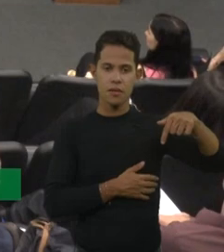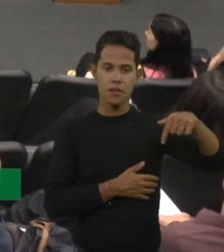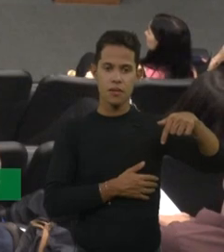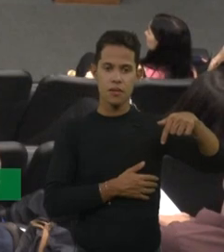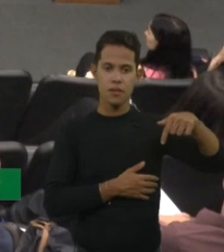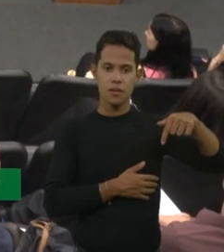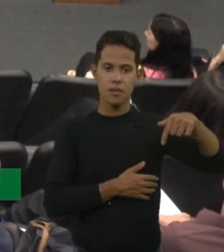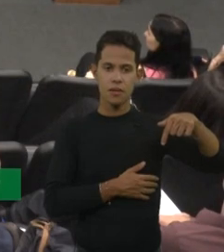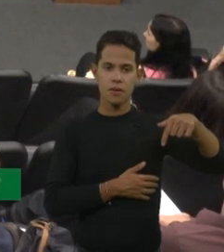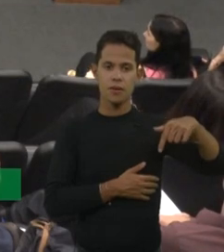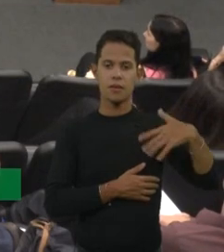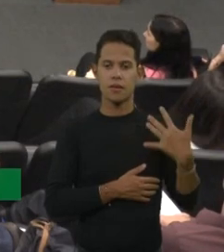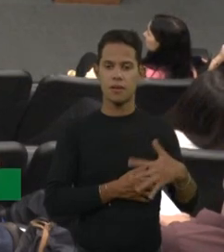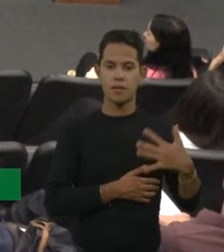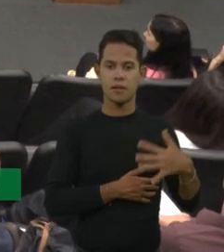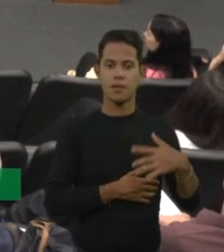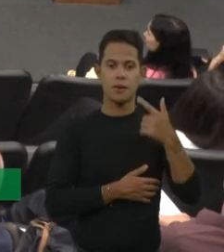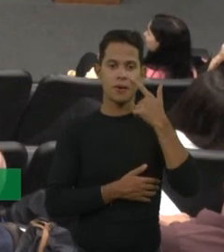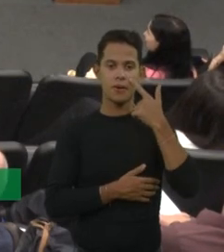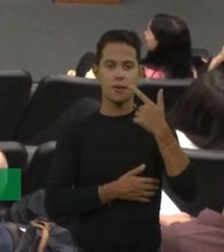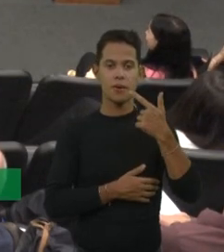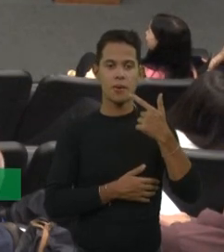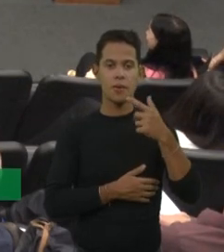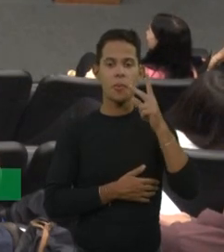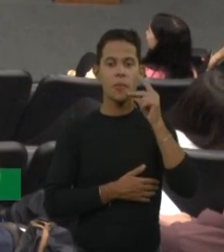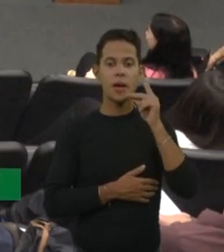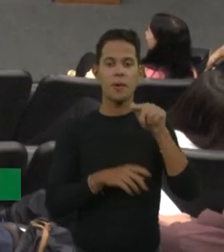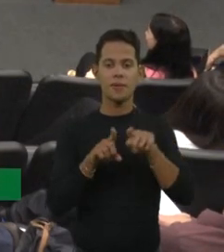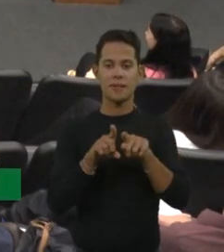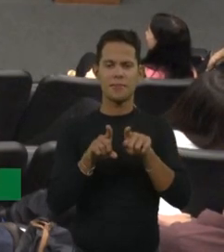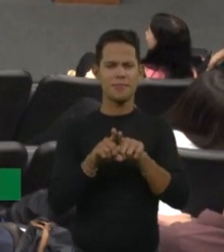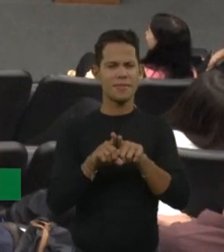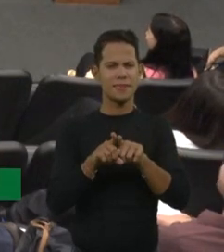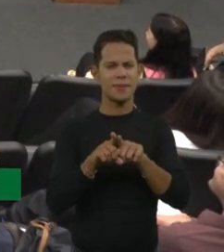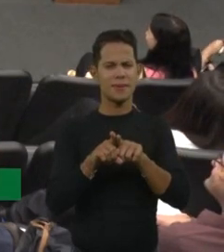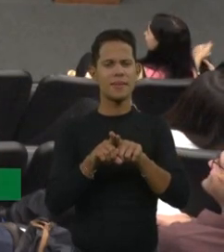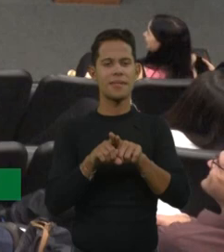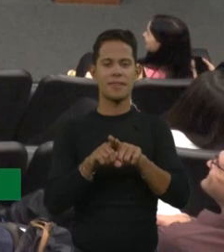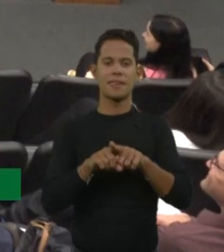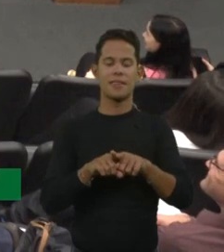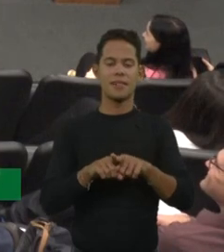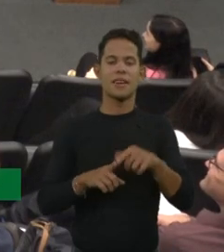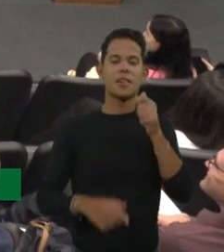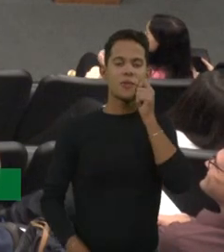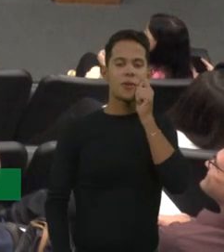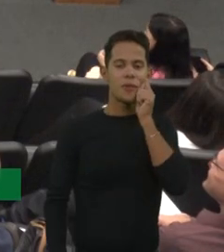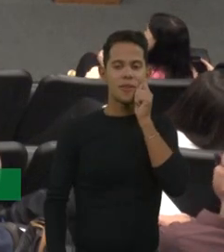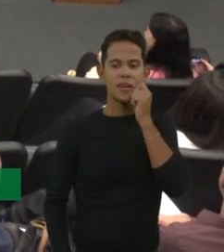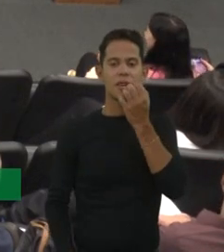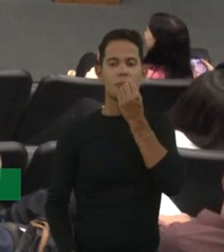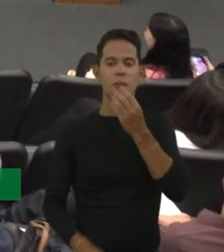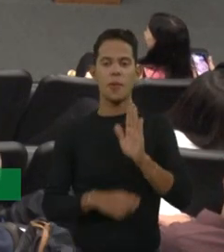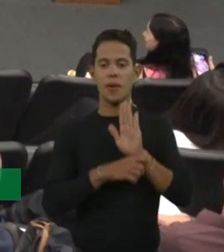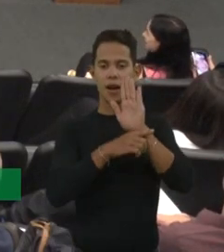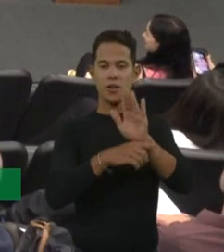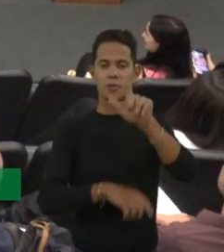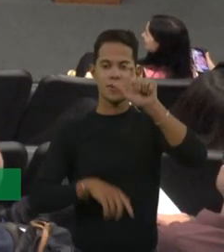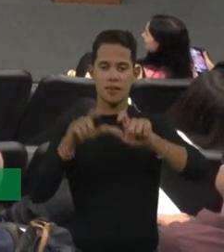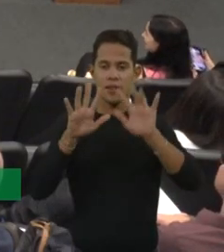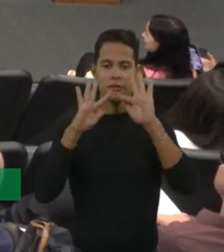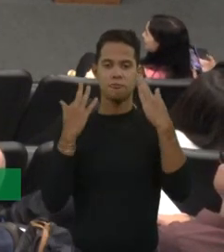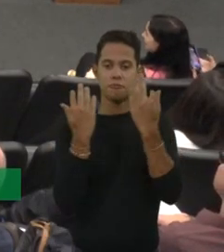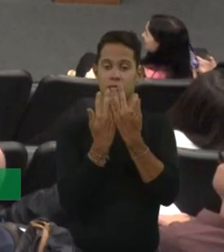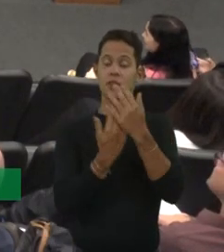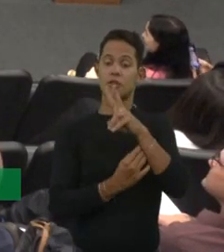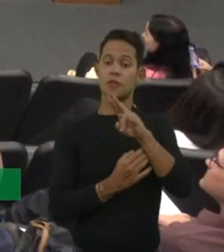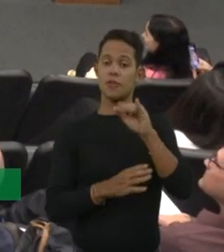É, vocês se metem até no Piauí, que coisa, né? Ai, que bonitinho. Que bom ajudar essas famílias, Daqui a pouco a gente descobre